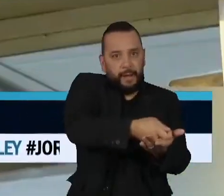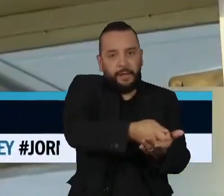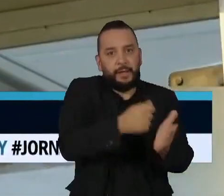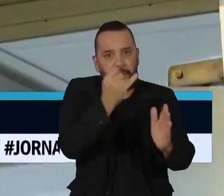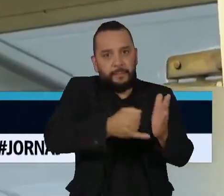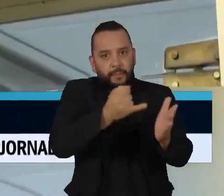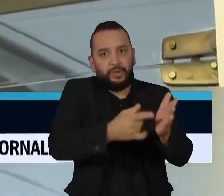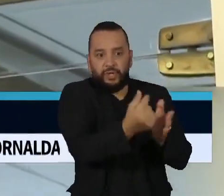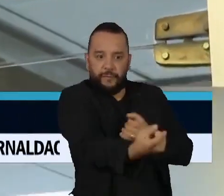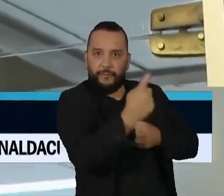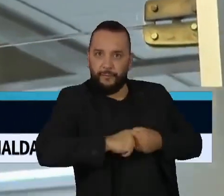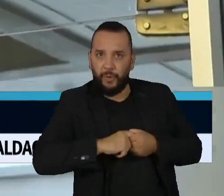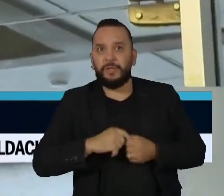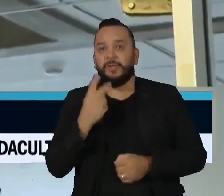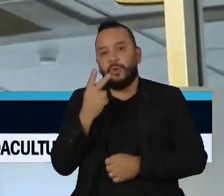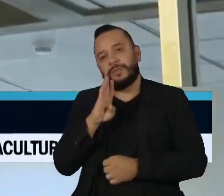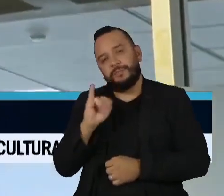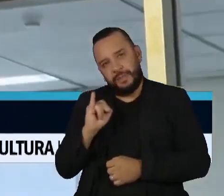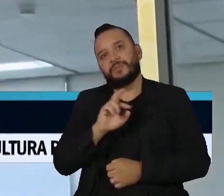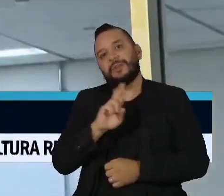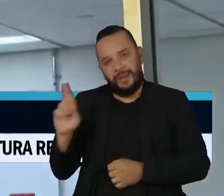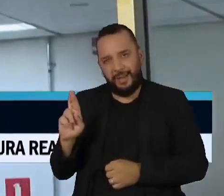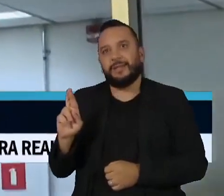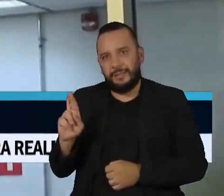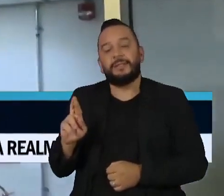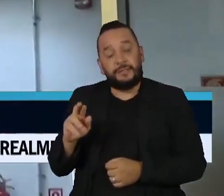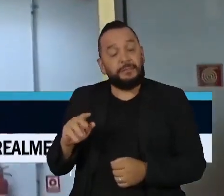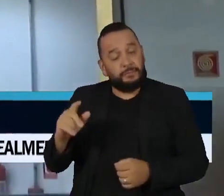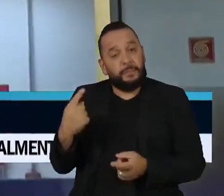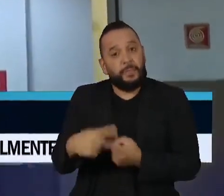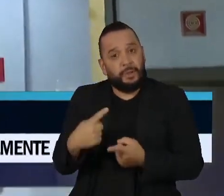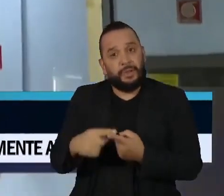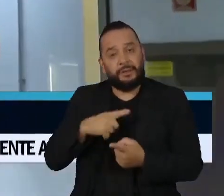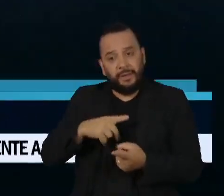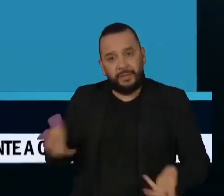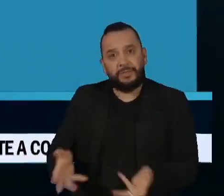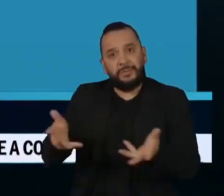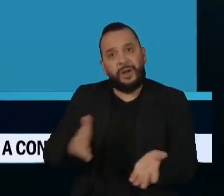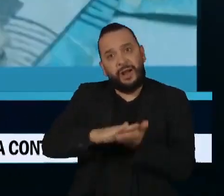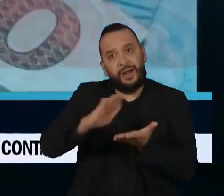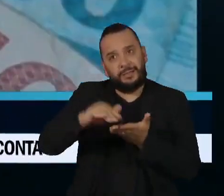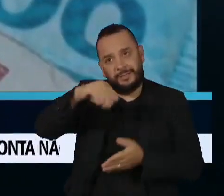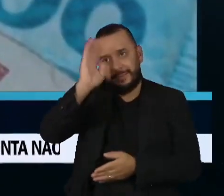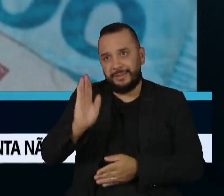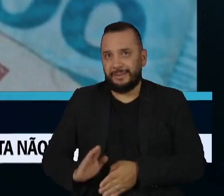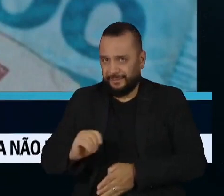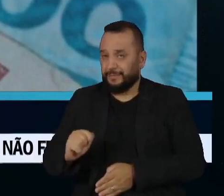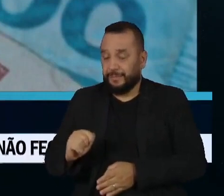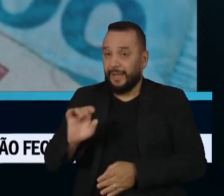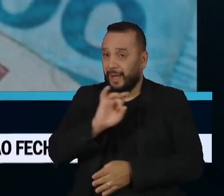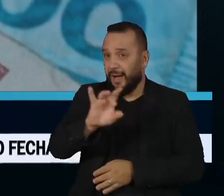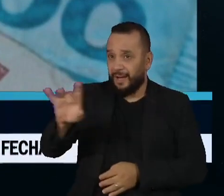públicos mais de 2 bilhões de reais anuais por meio do estímulo do aumento de gastos no Brasil. O consumo médio por